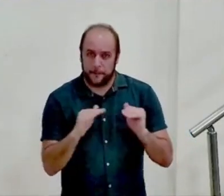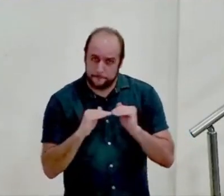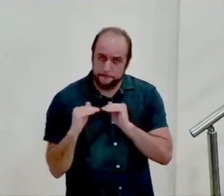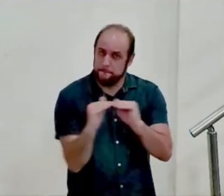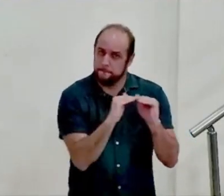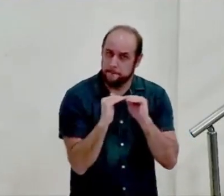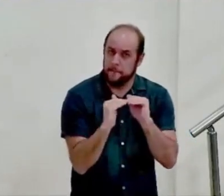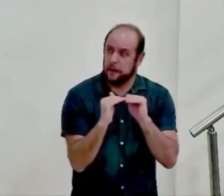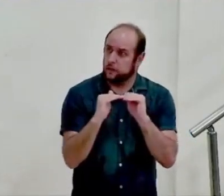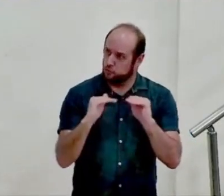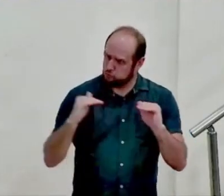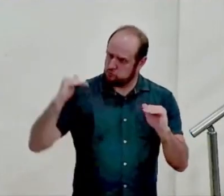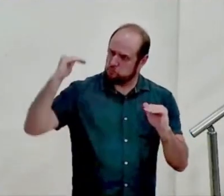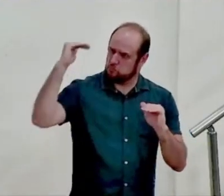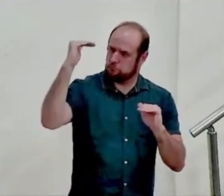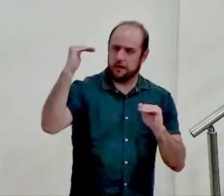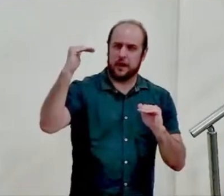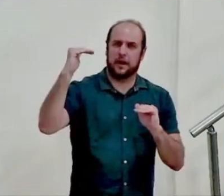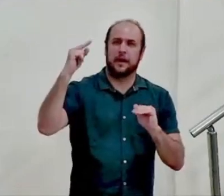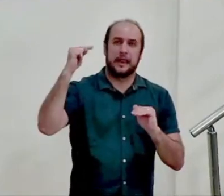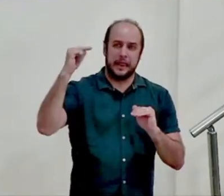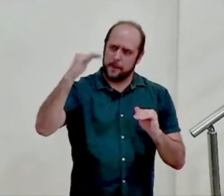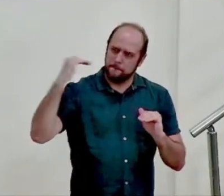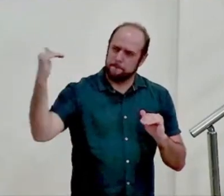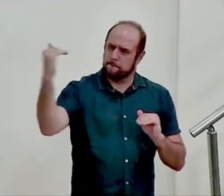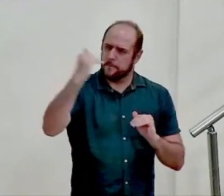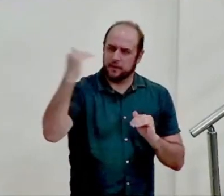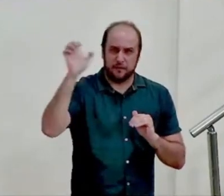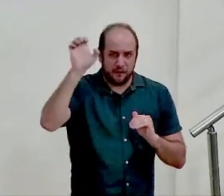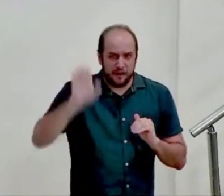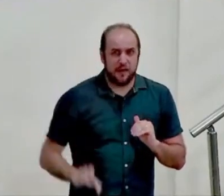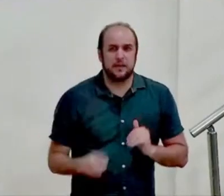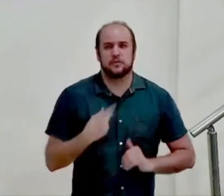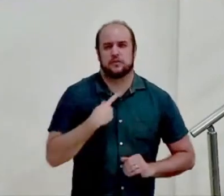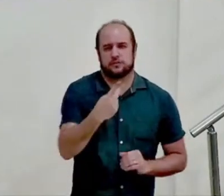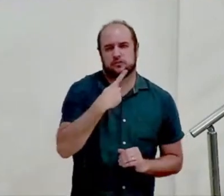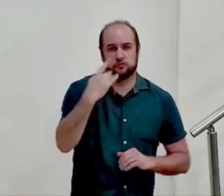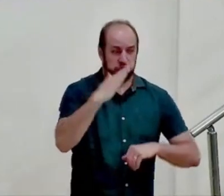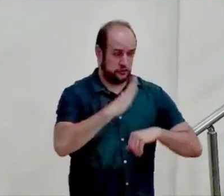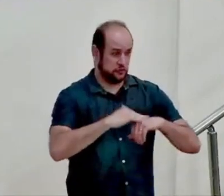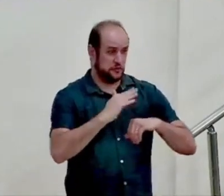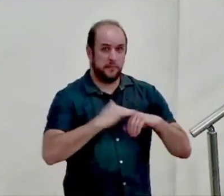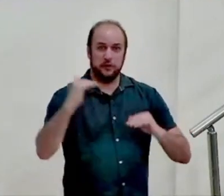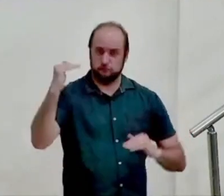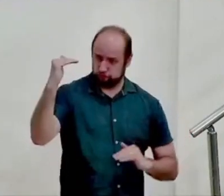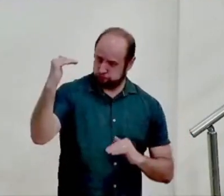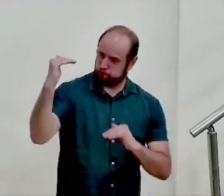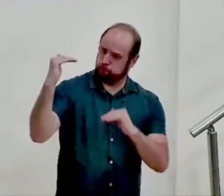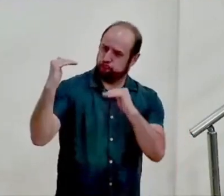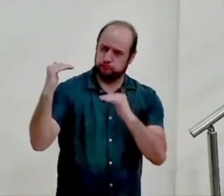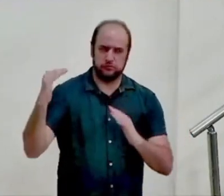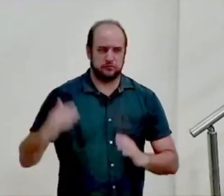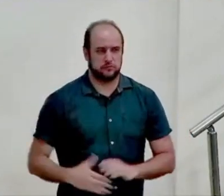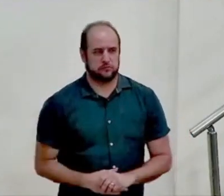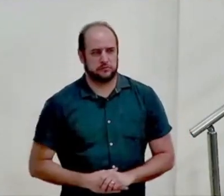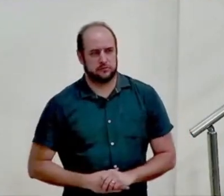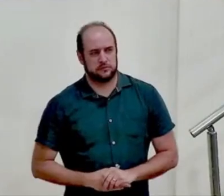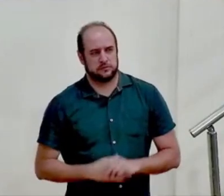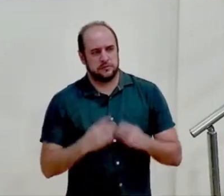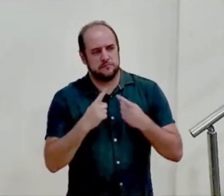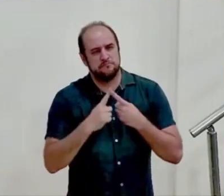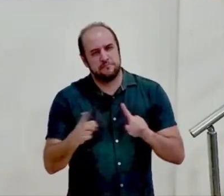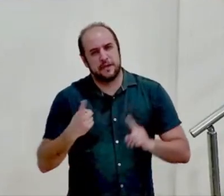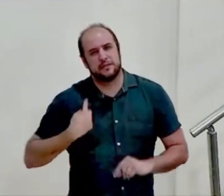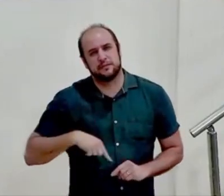elevado é na verdade um padrão moral ao qual eu e você somos chamados a viver mas nós vivemos